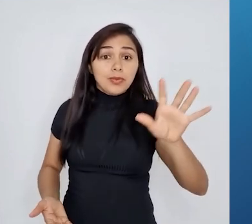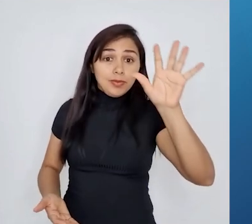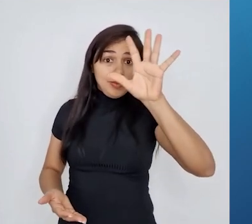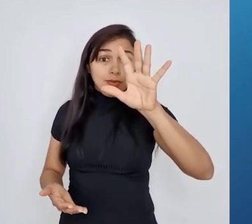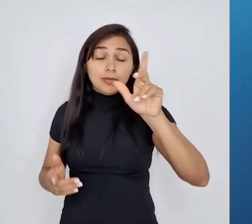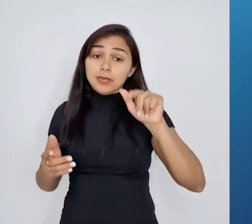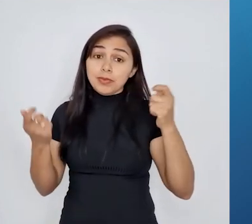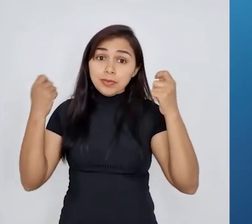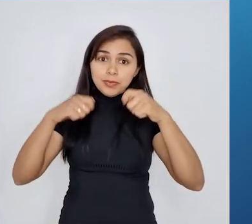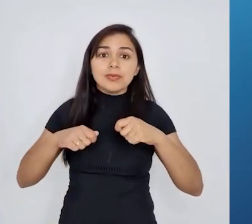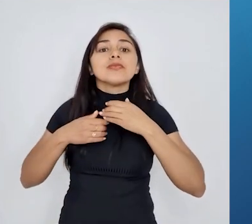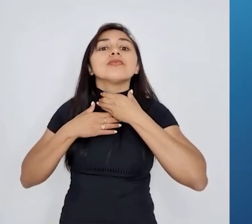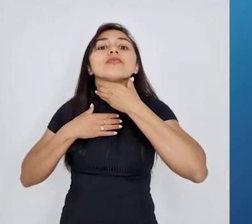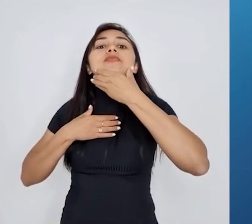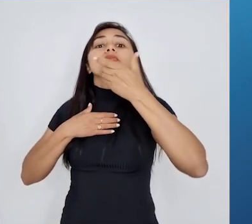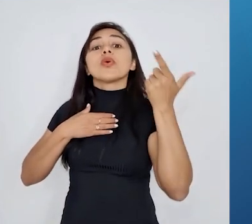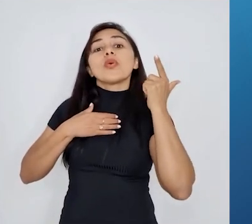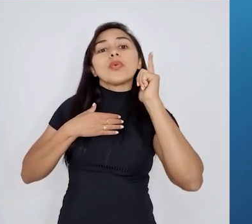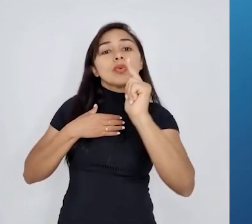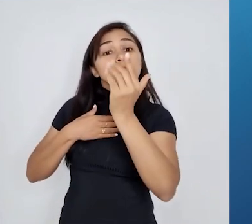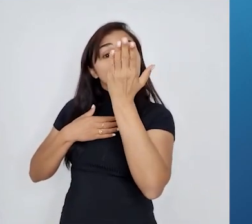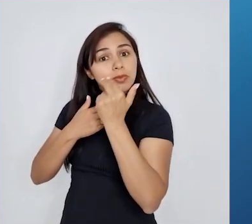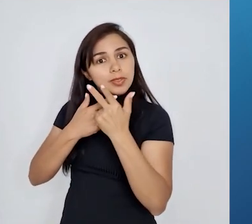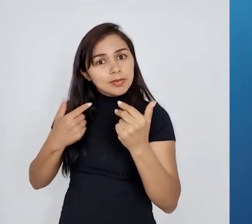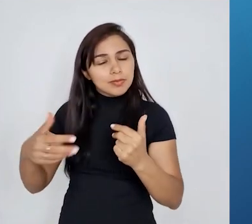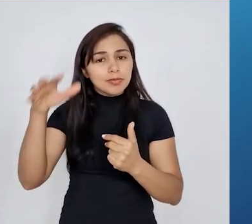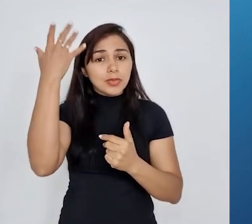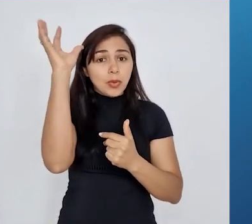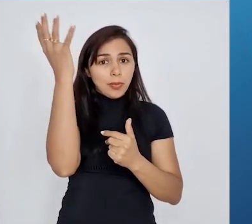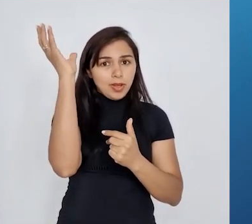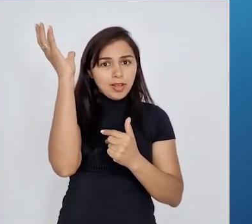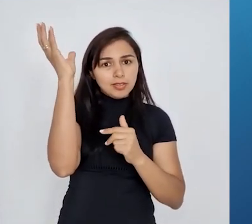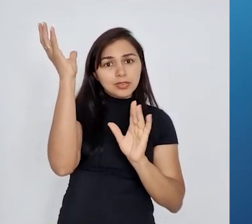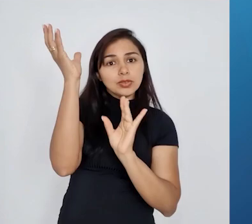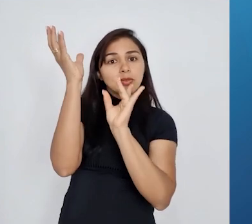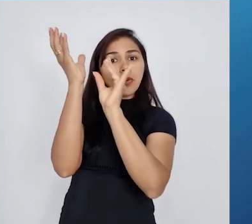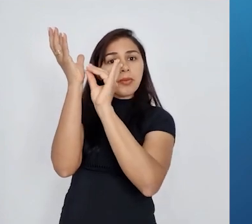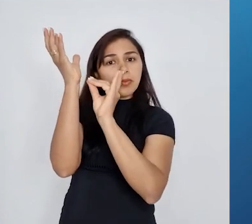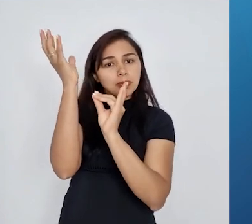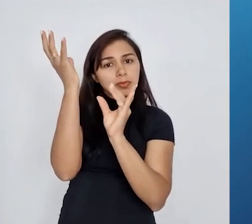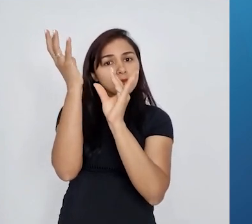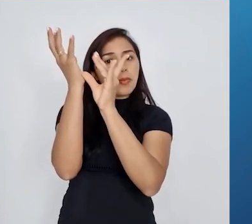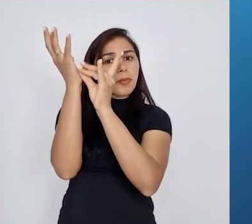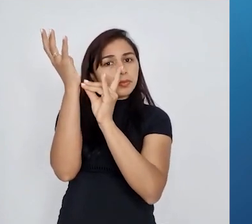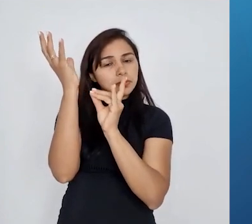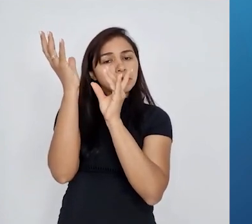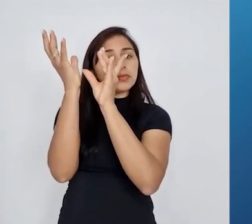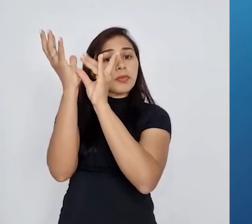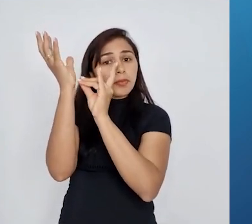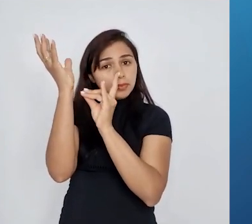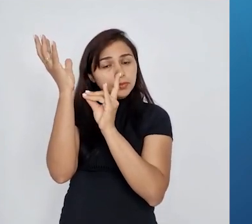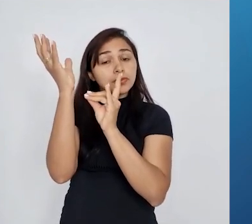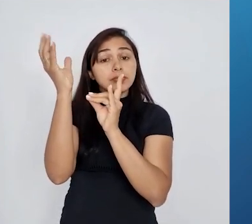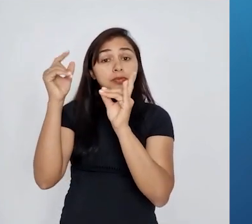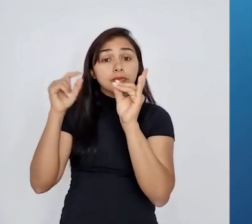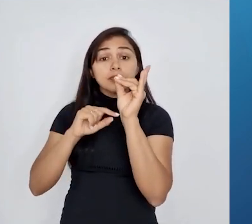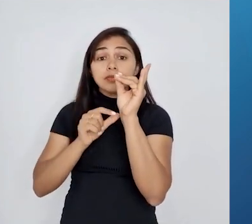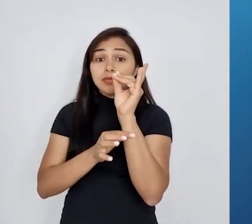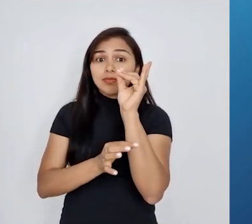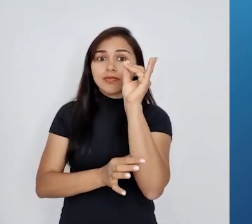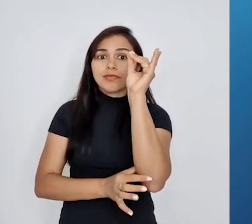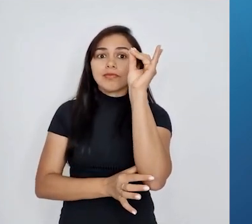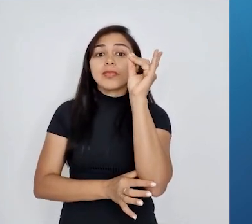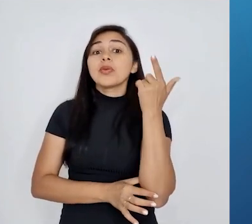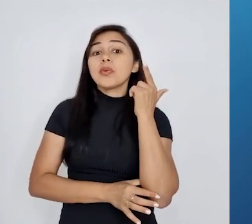encontrados em áreas mais altas das árvores. Devido à competição por recursos alimentares, as girafas com pescoço mais longo